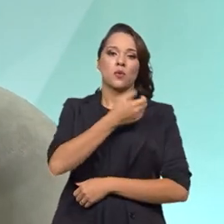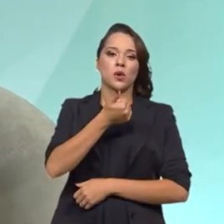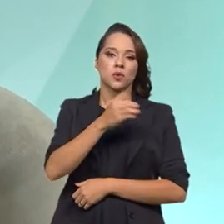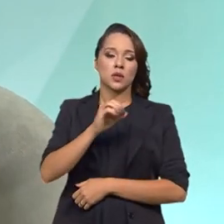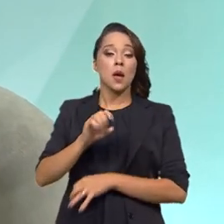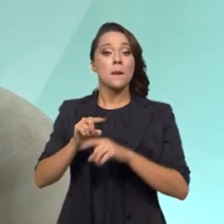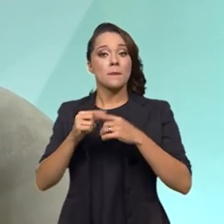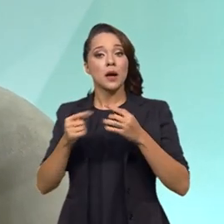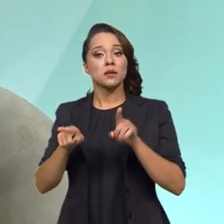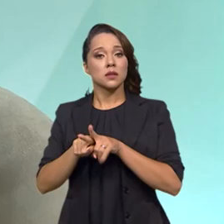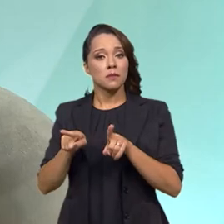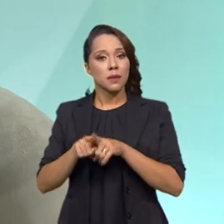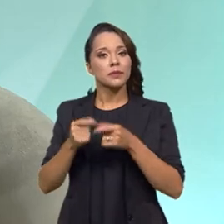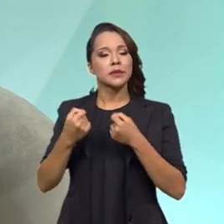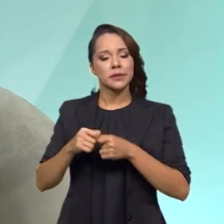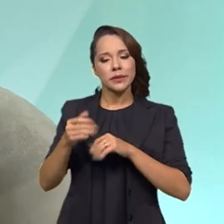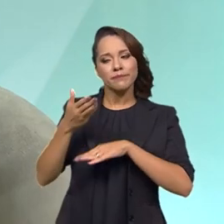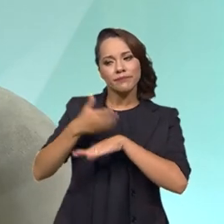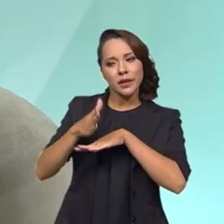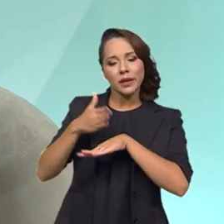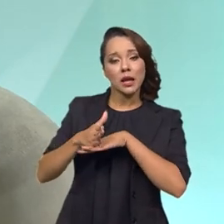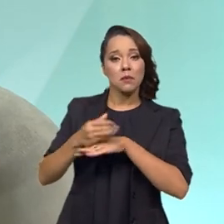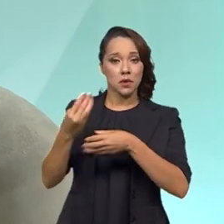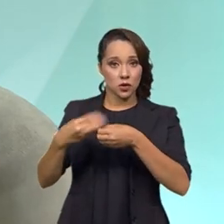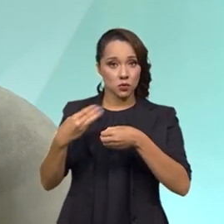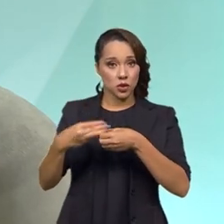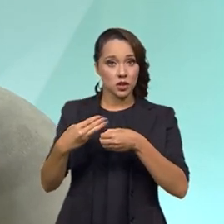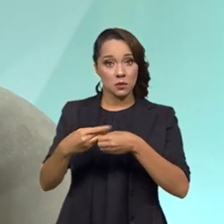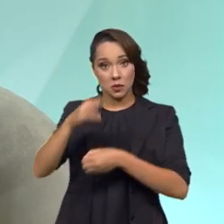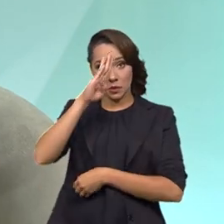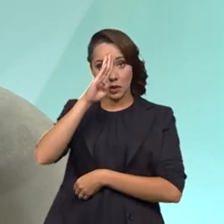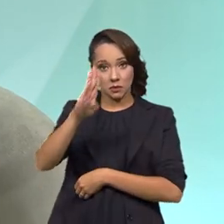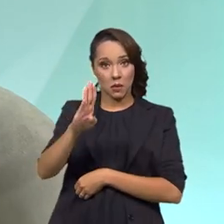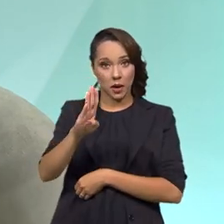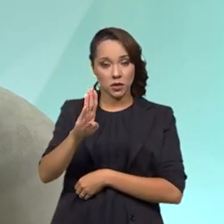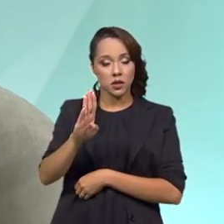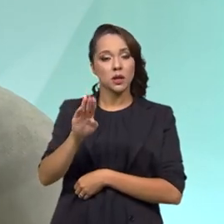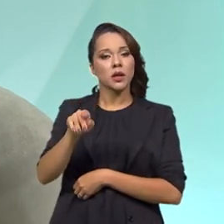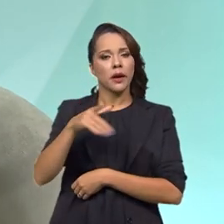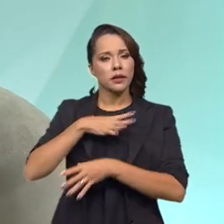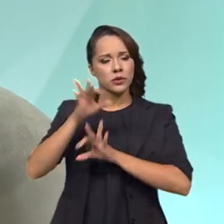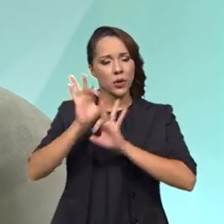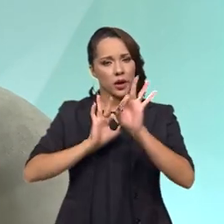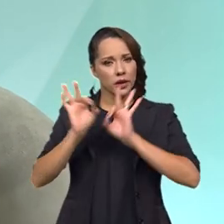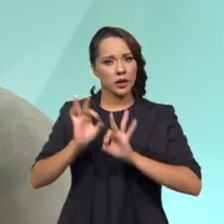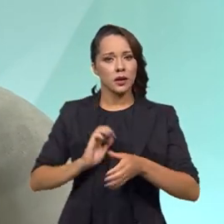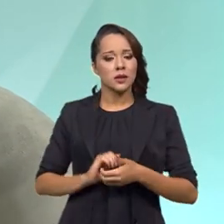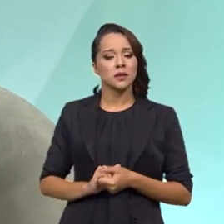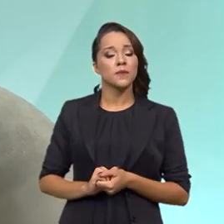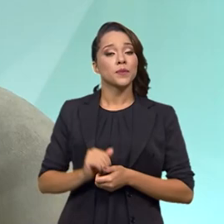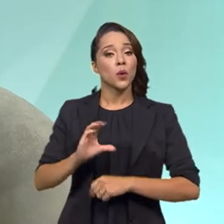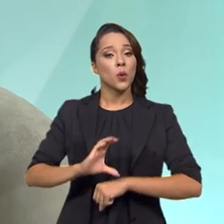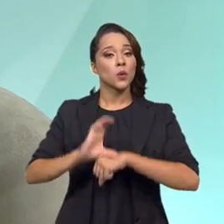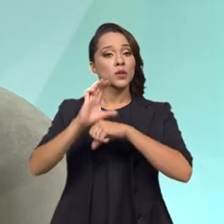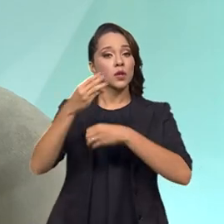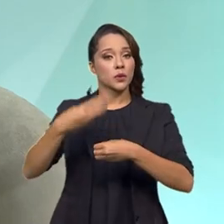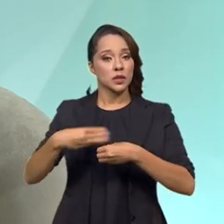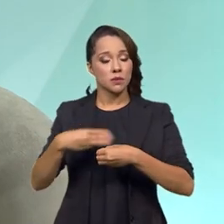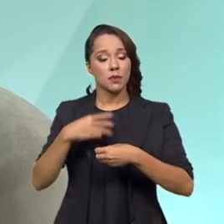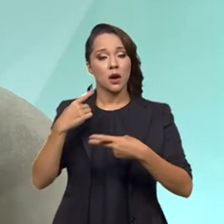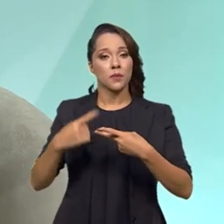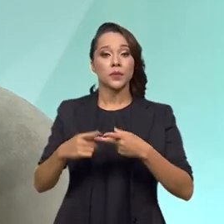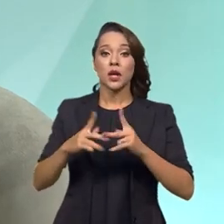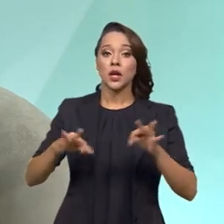mas também temos que aparelhar para que os municípios, principalmente, se organizem com o Conselho Municipal